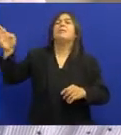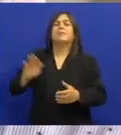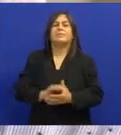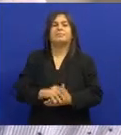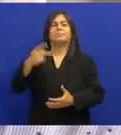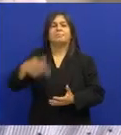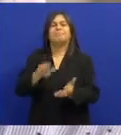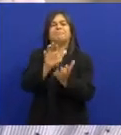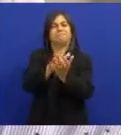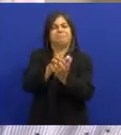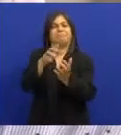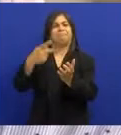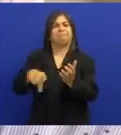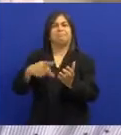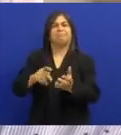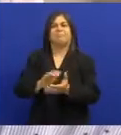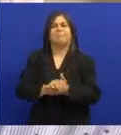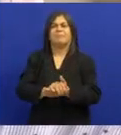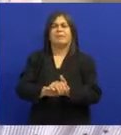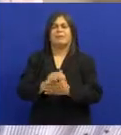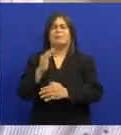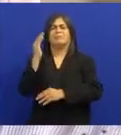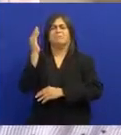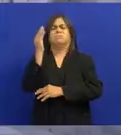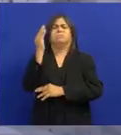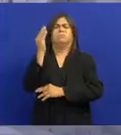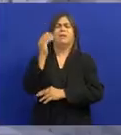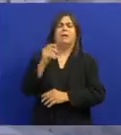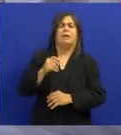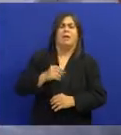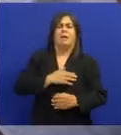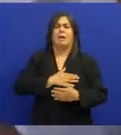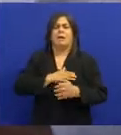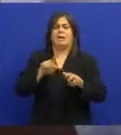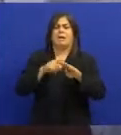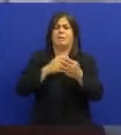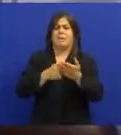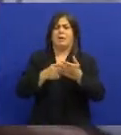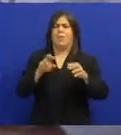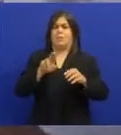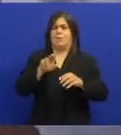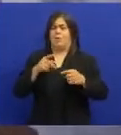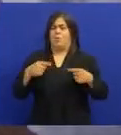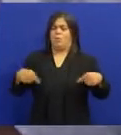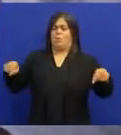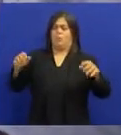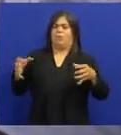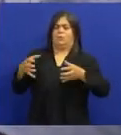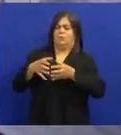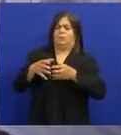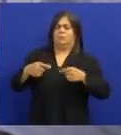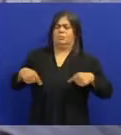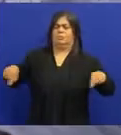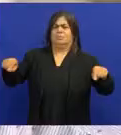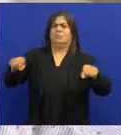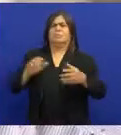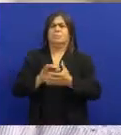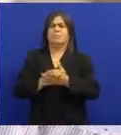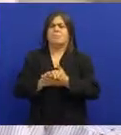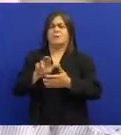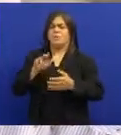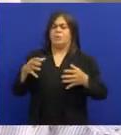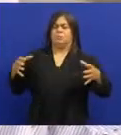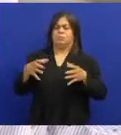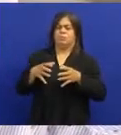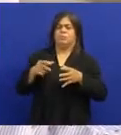Aqui no interior de Pernambuco Ele passou mal no show E os irmãos que compunham o conjunto Os borboremas